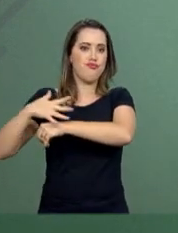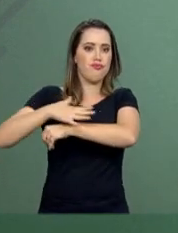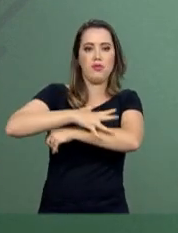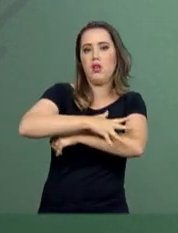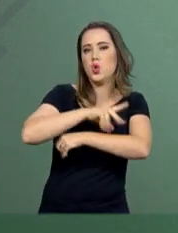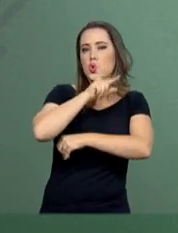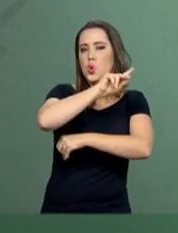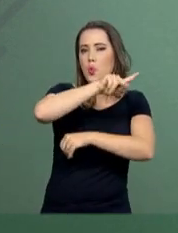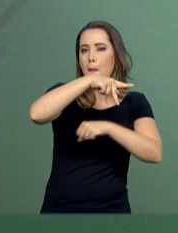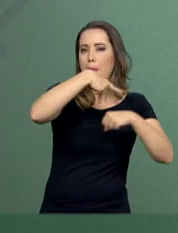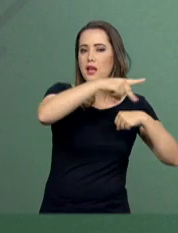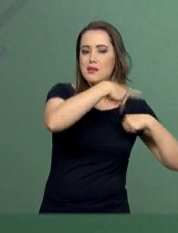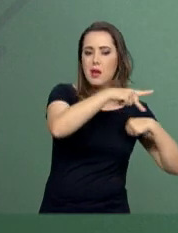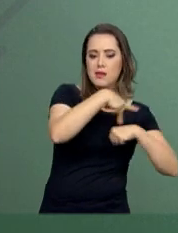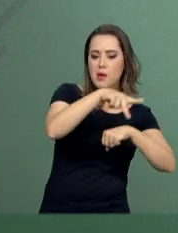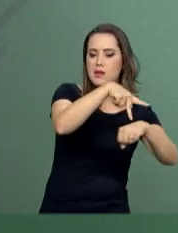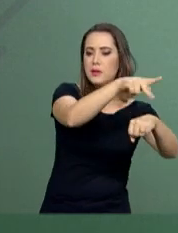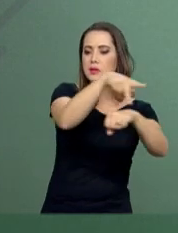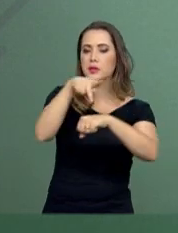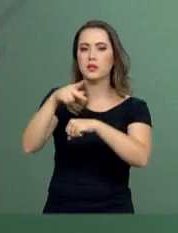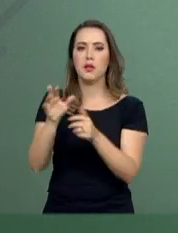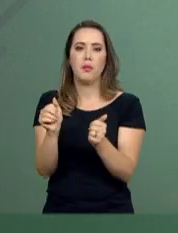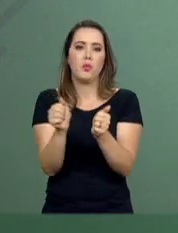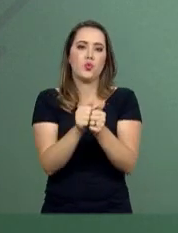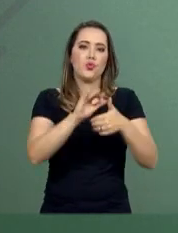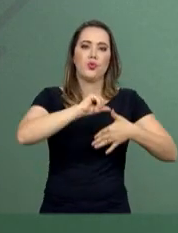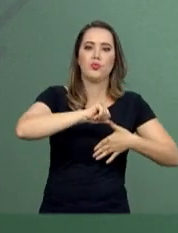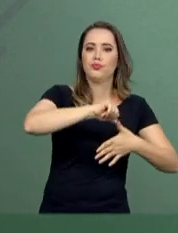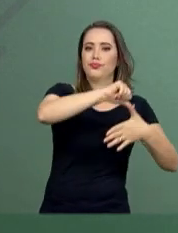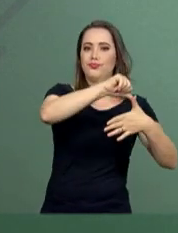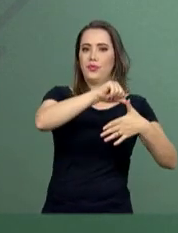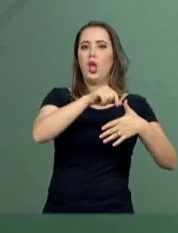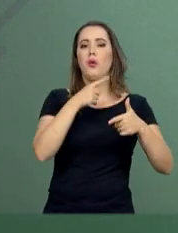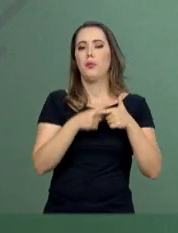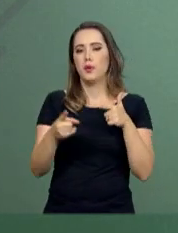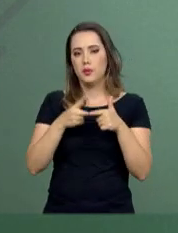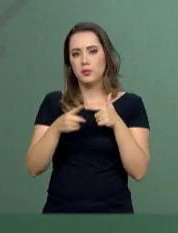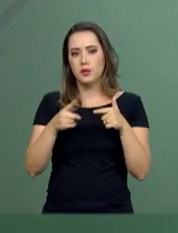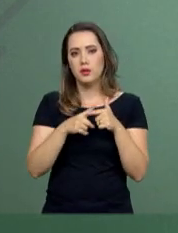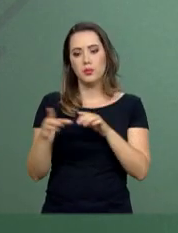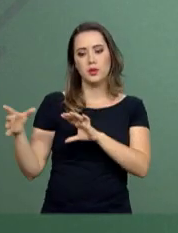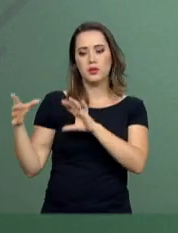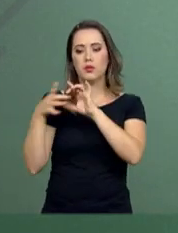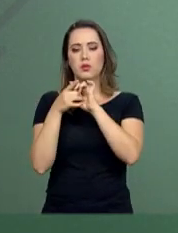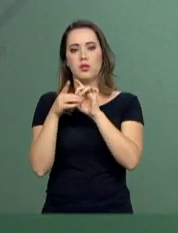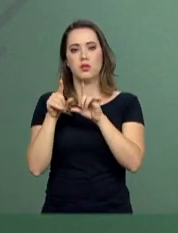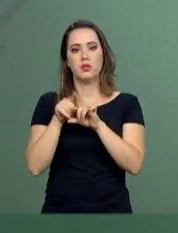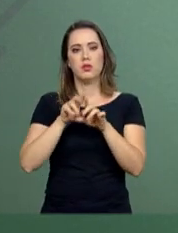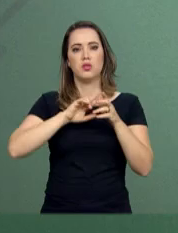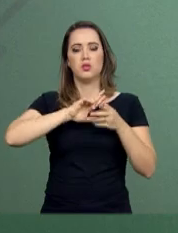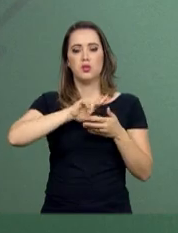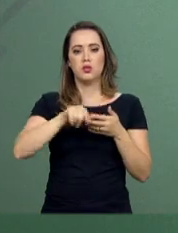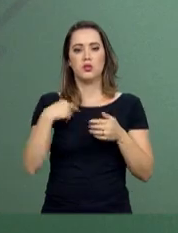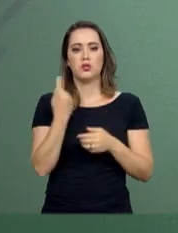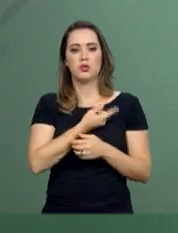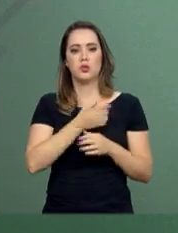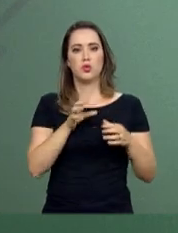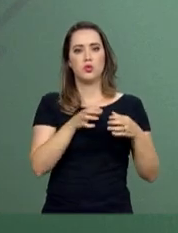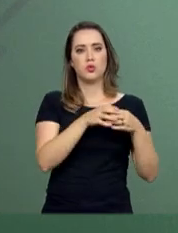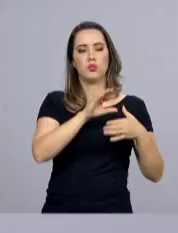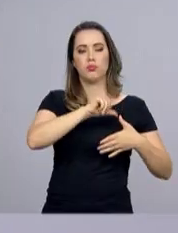fronteira de vários países e ameaça a harmonia de todo o nosso